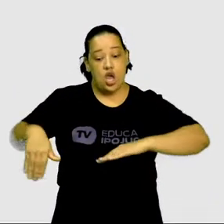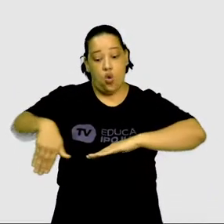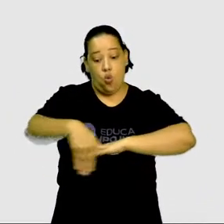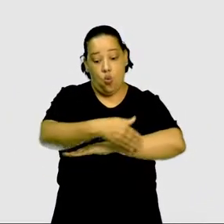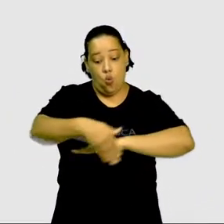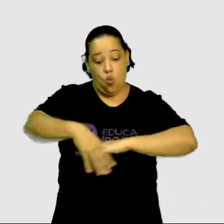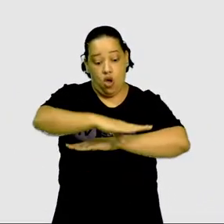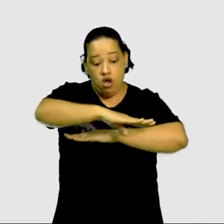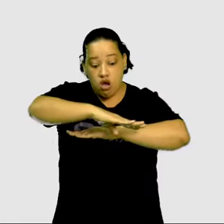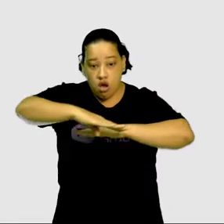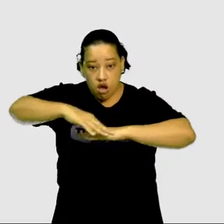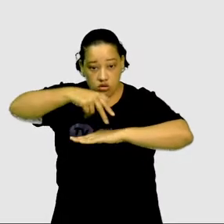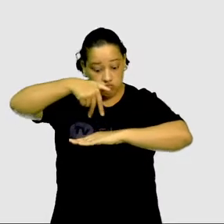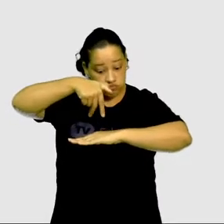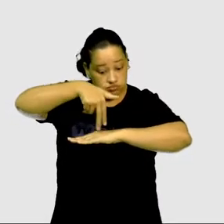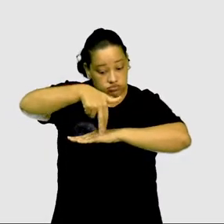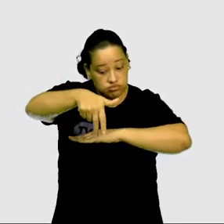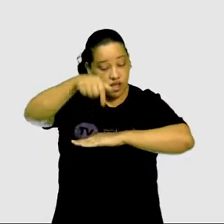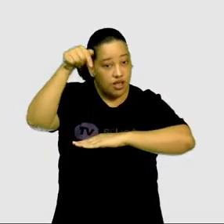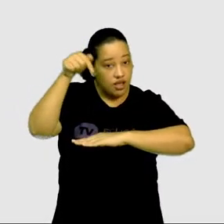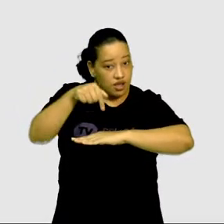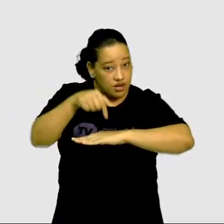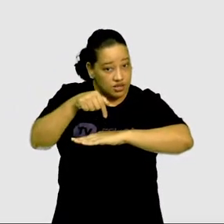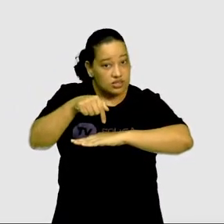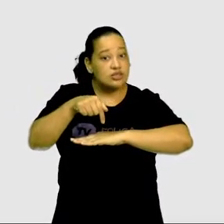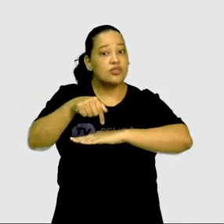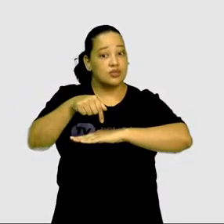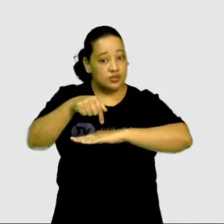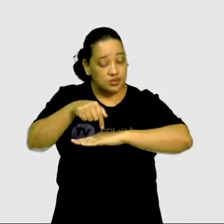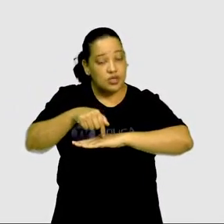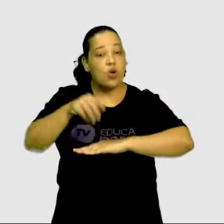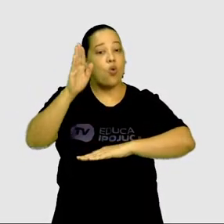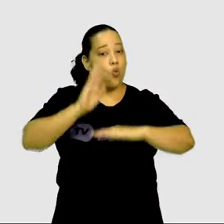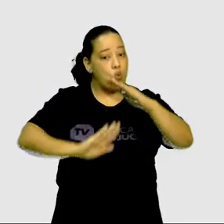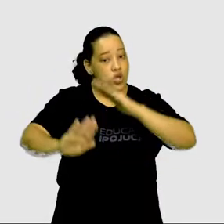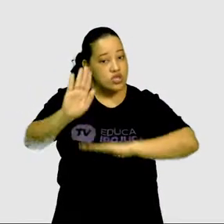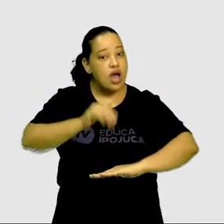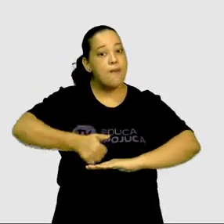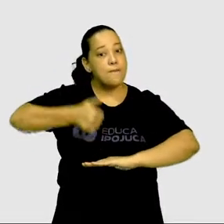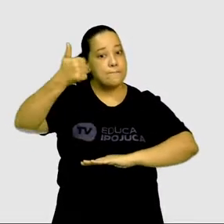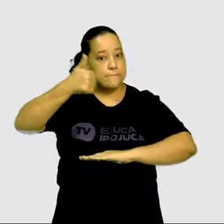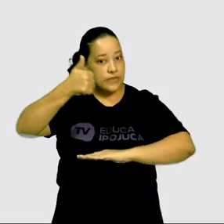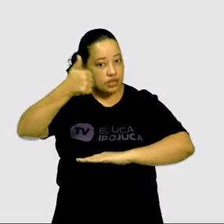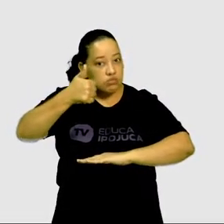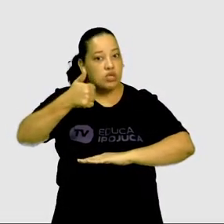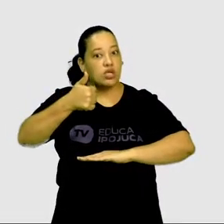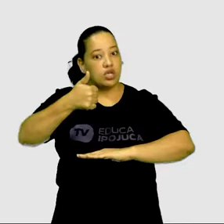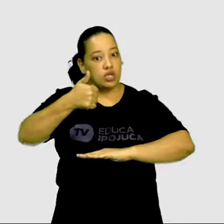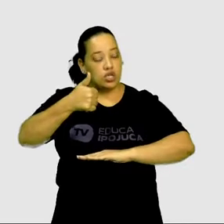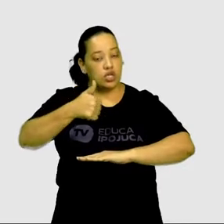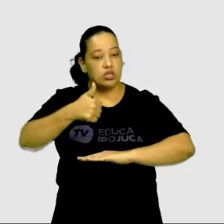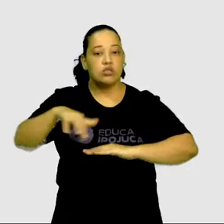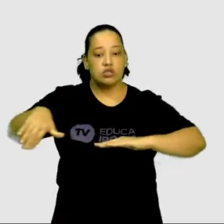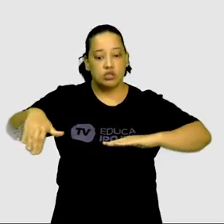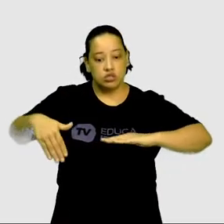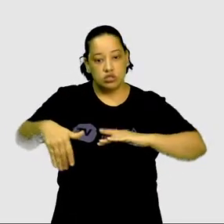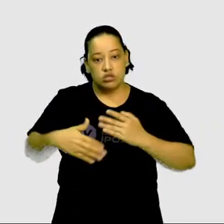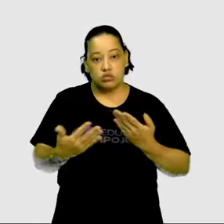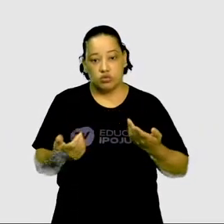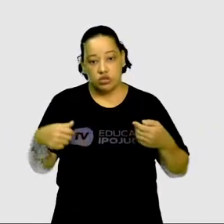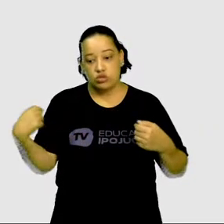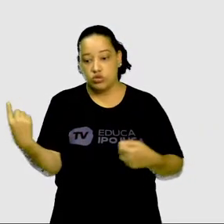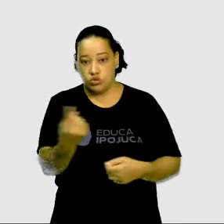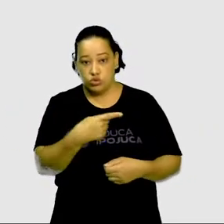faixa de pedestre. Esse é o primeiro cuidado que devemos ter quando estamos nos